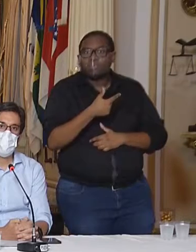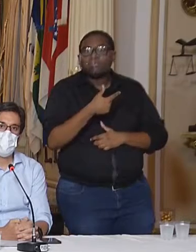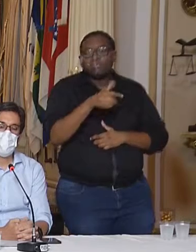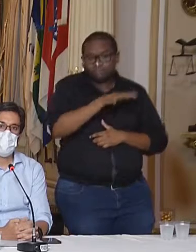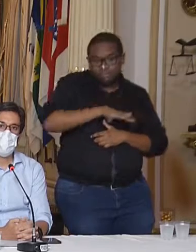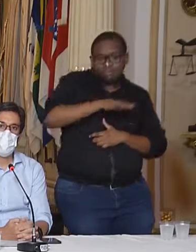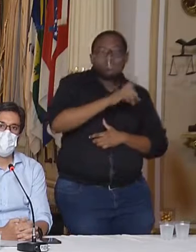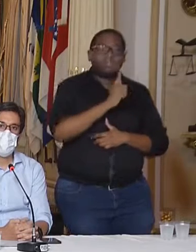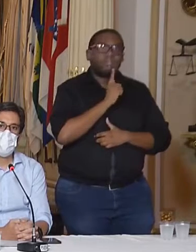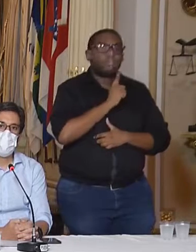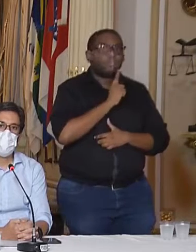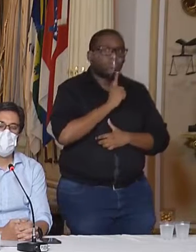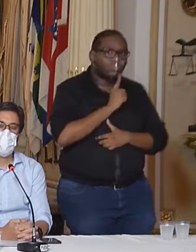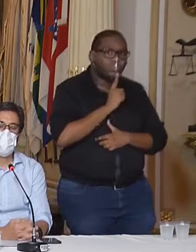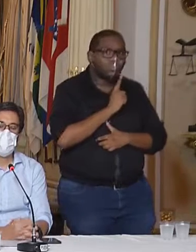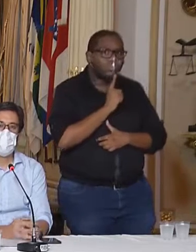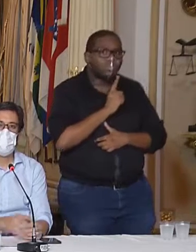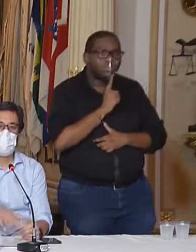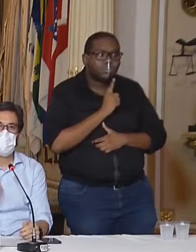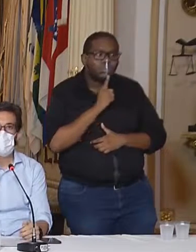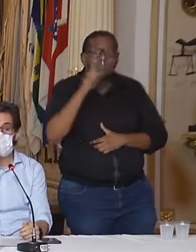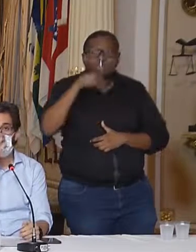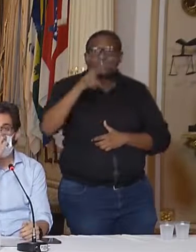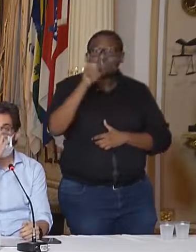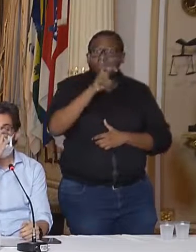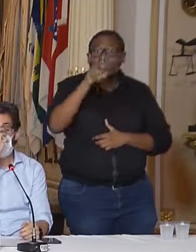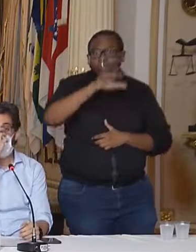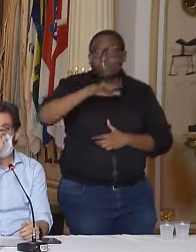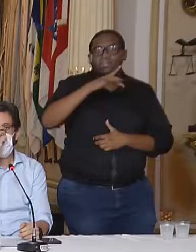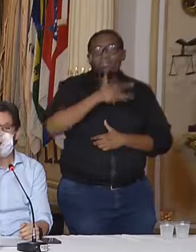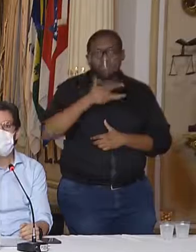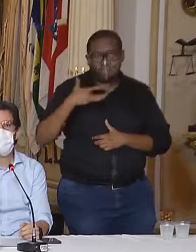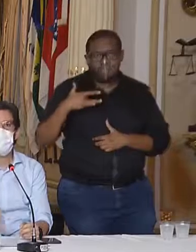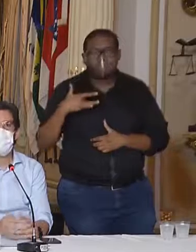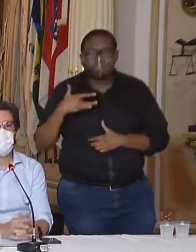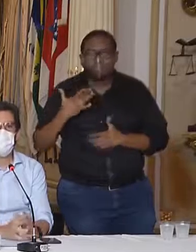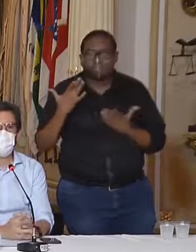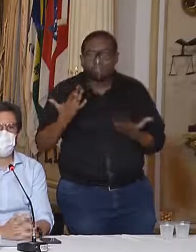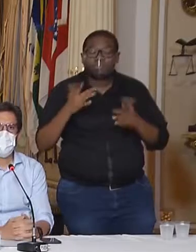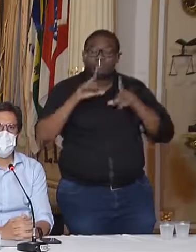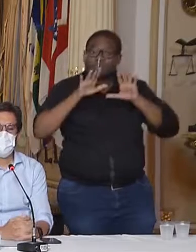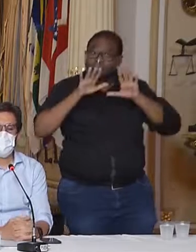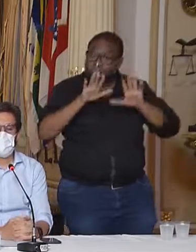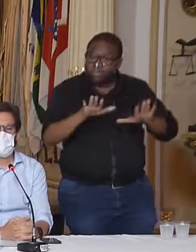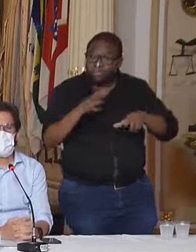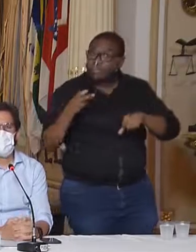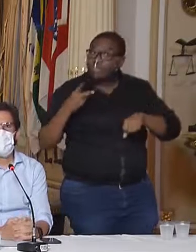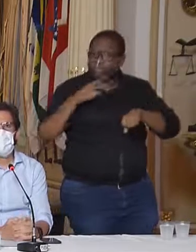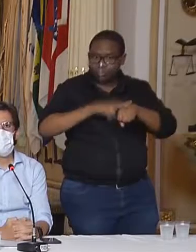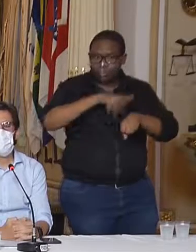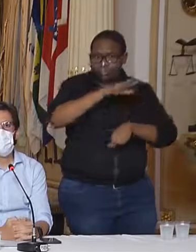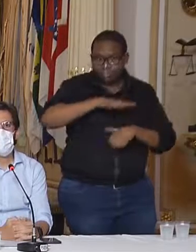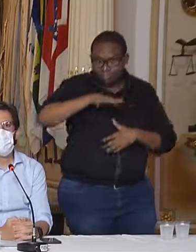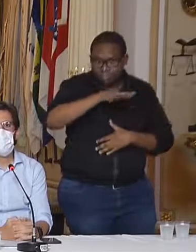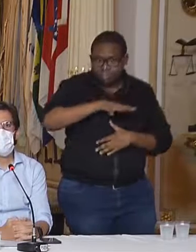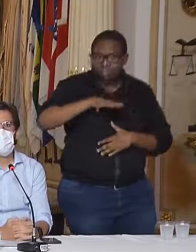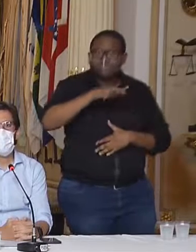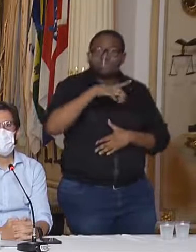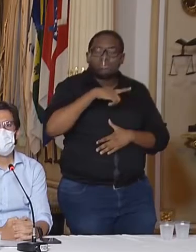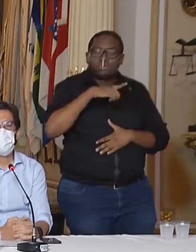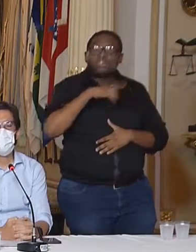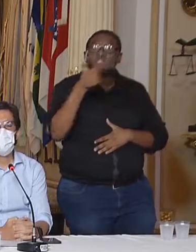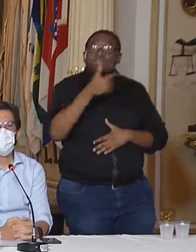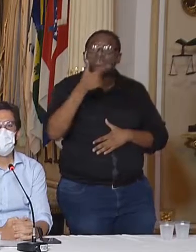Garanhuns, que é a quinta regional de saúde. Mas compõe as duas regiões, a chamada